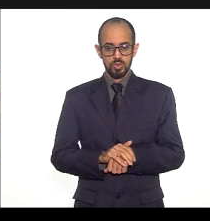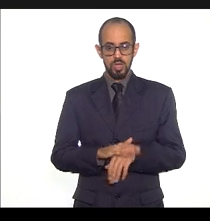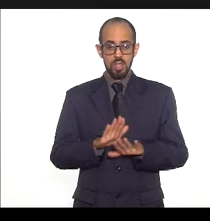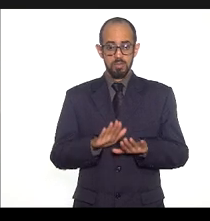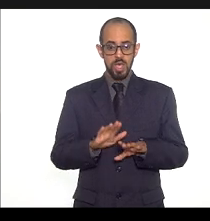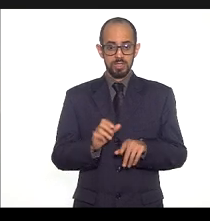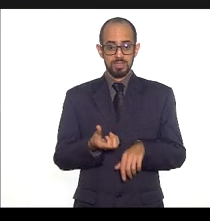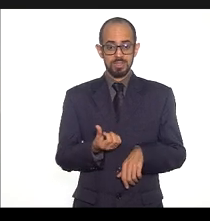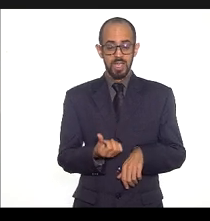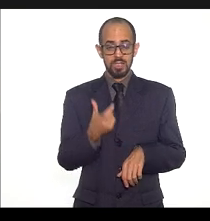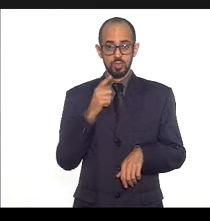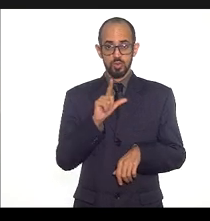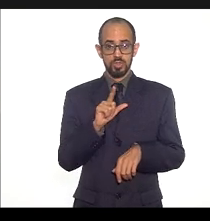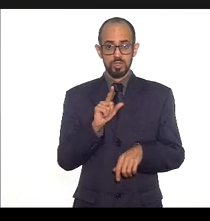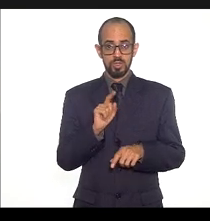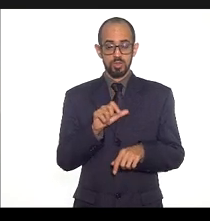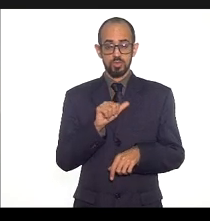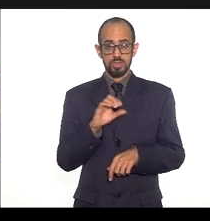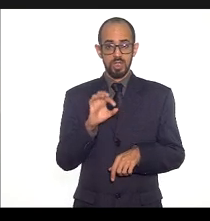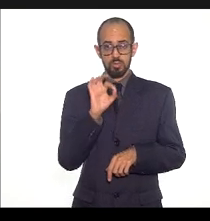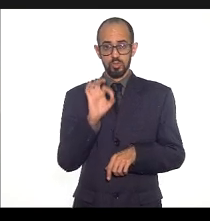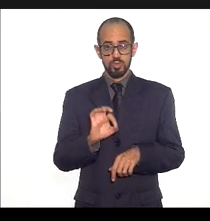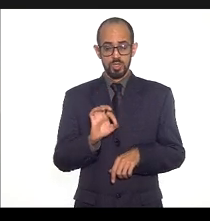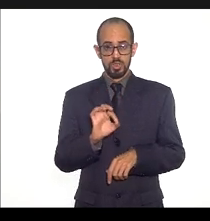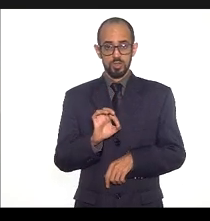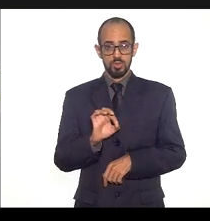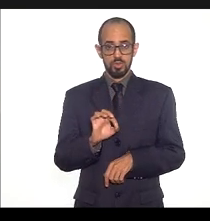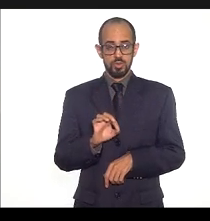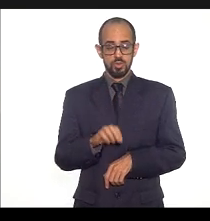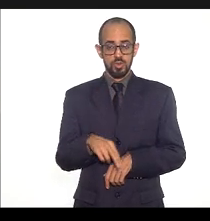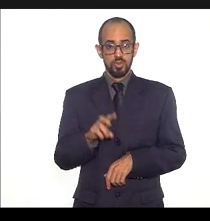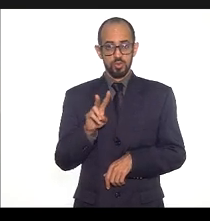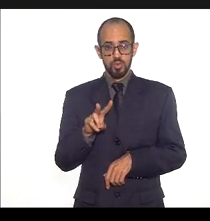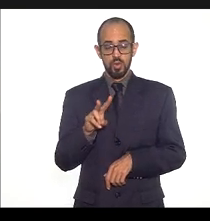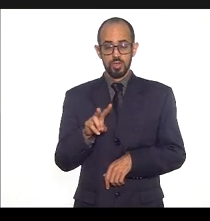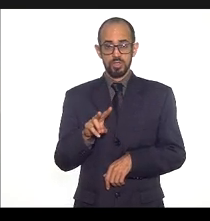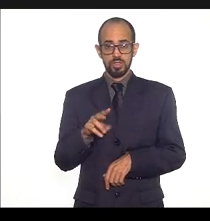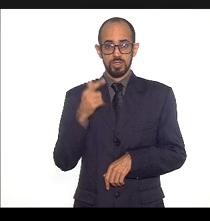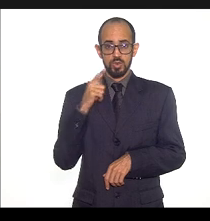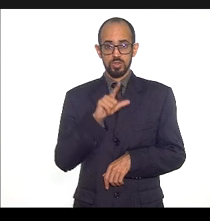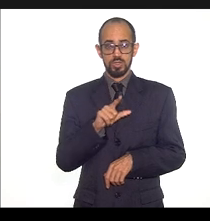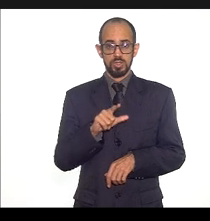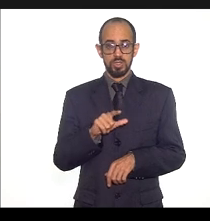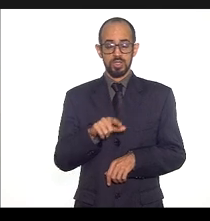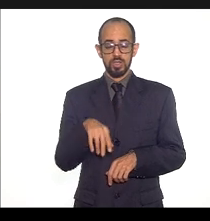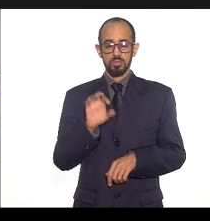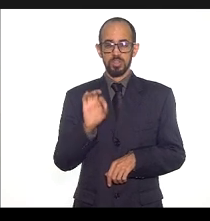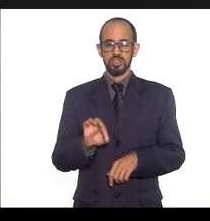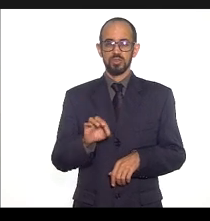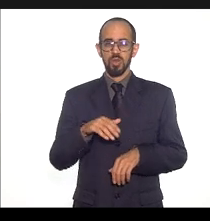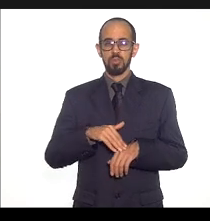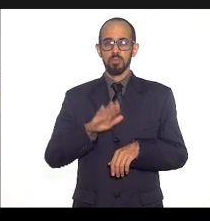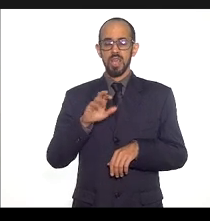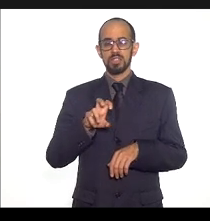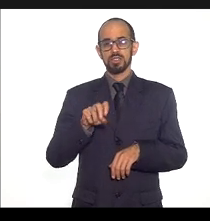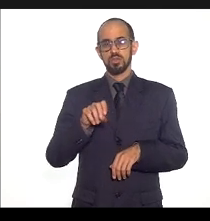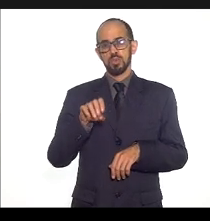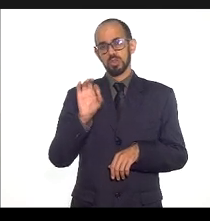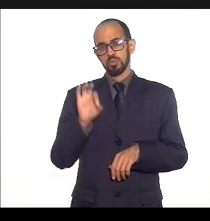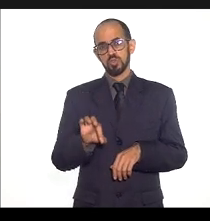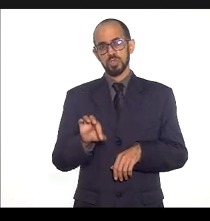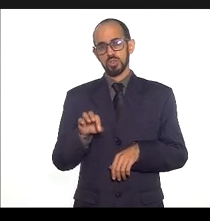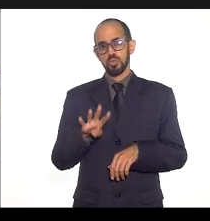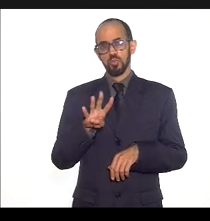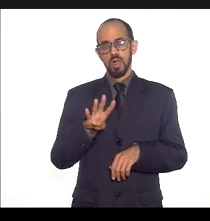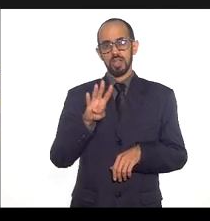que 6 alcançaram 100% 2 estão com alcance percentual da meta acima de 50% e